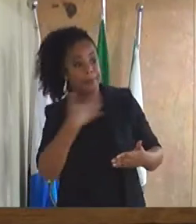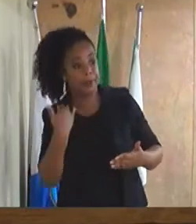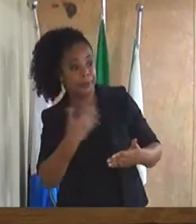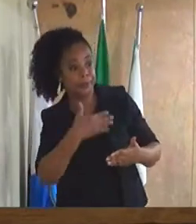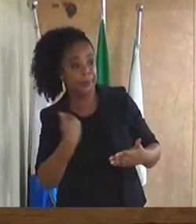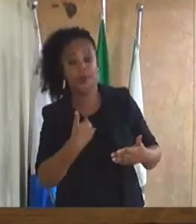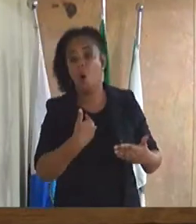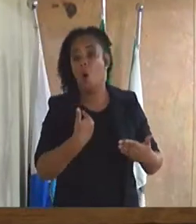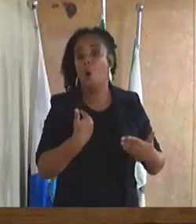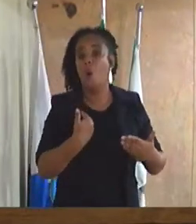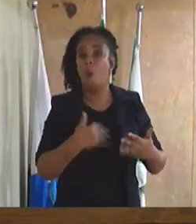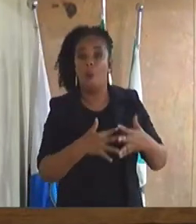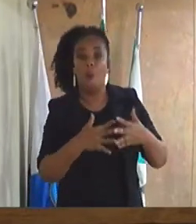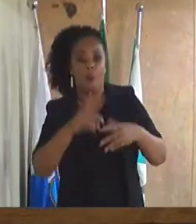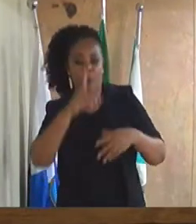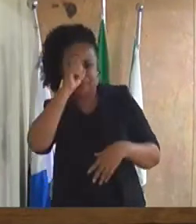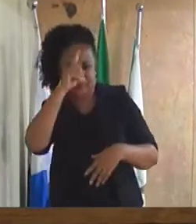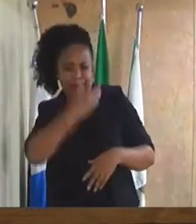público.